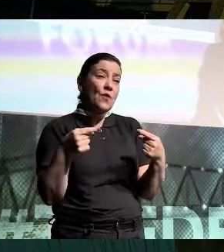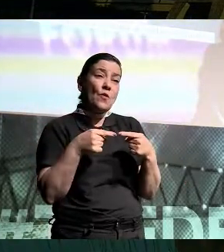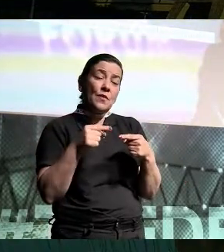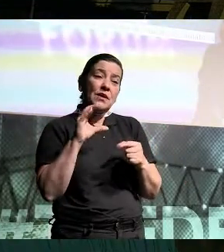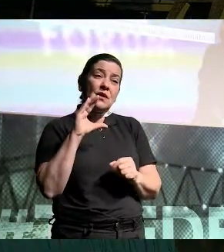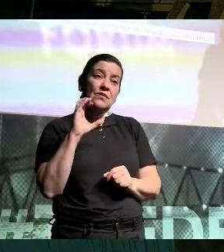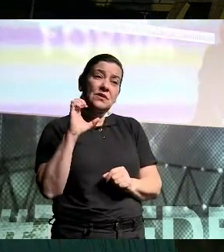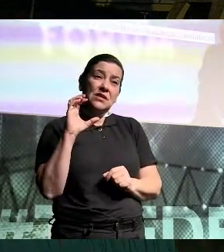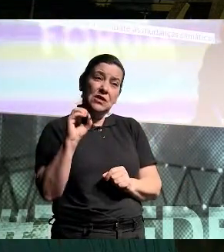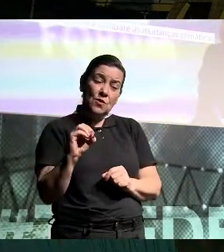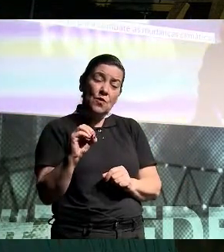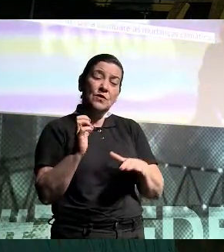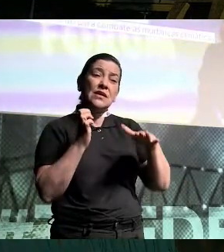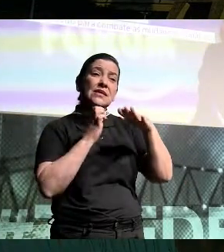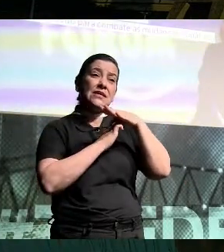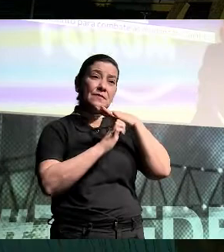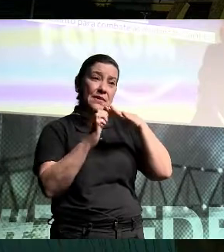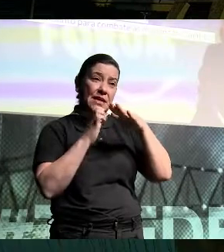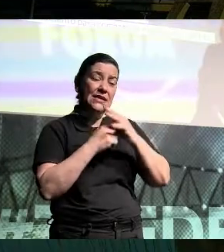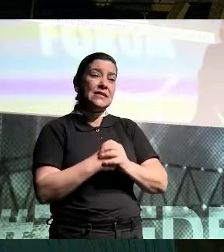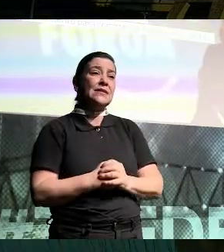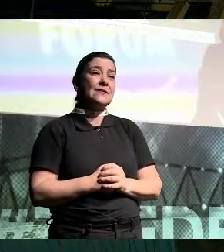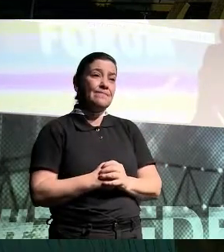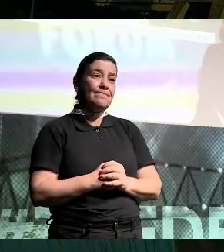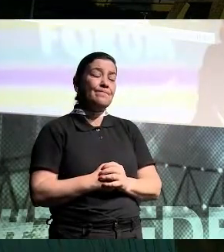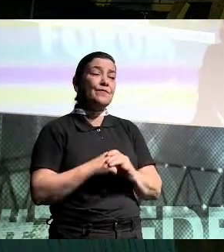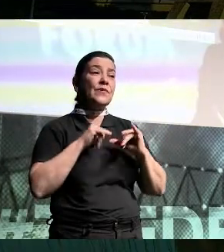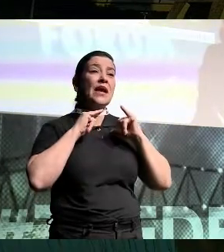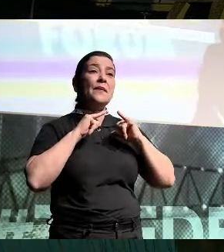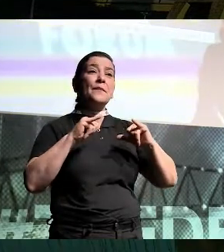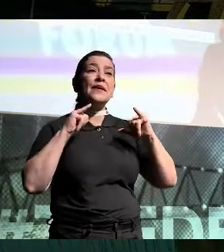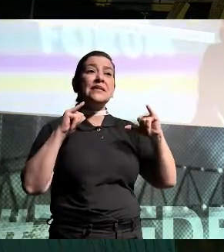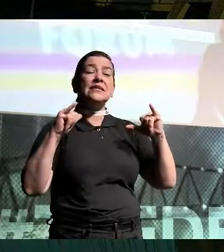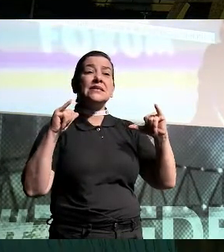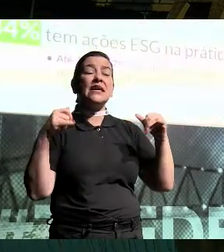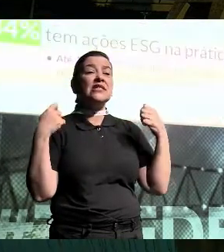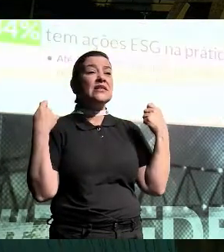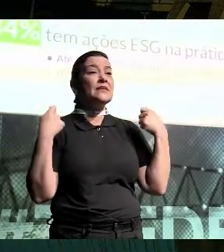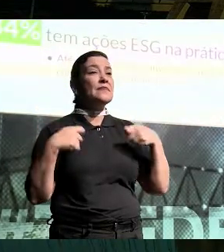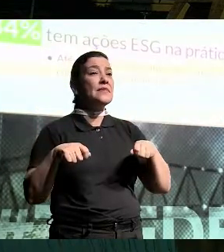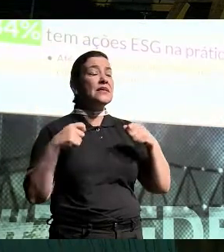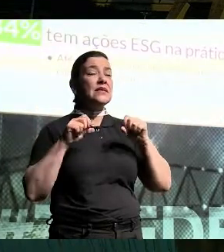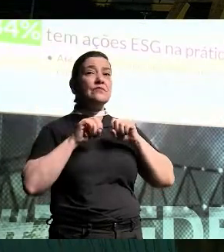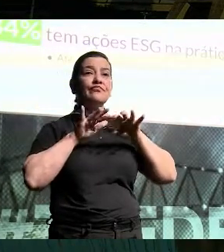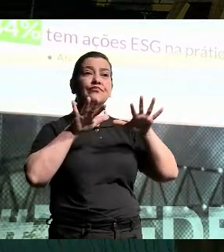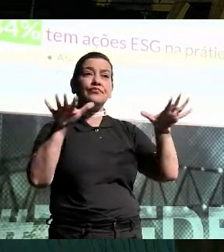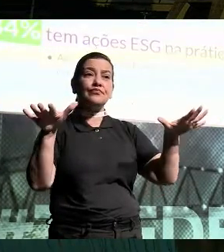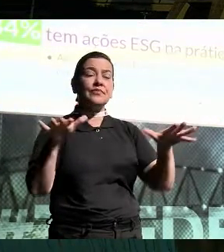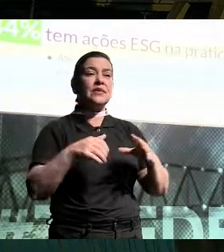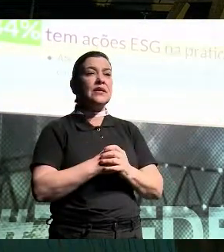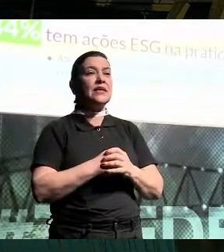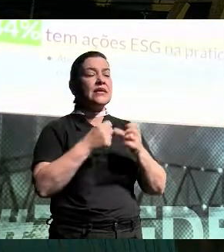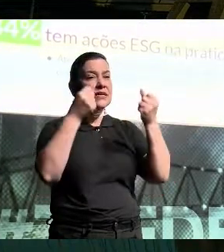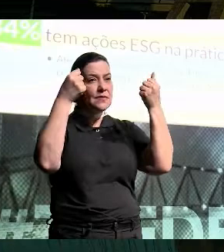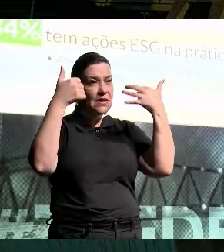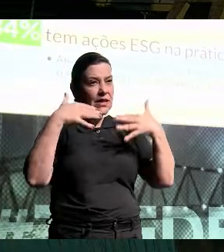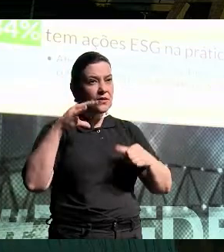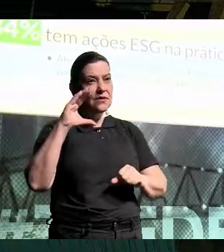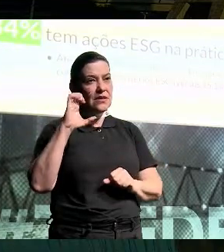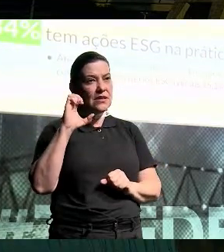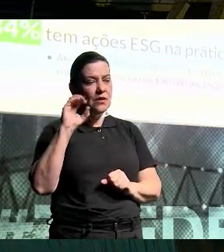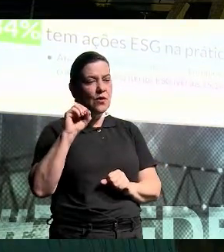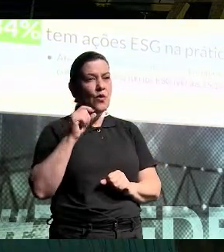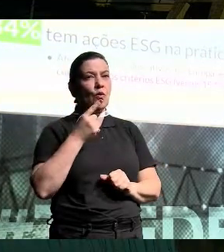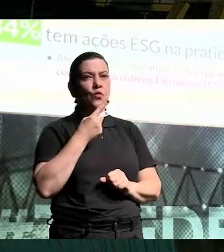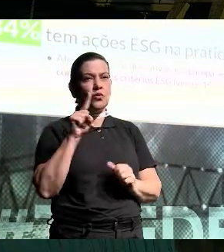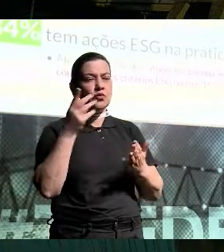empresas. É ali que a mensagem deveria chegar e deveria ser endereçada. E falando em CEOs, o último